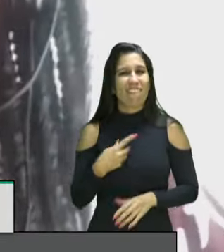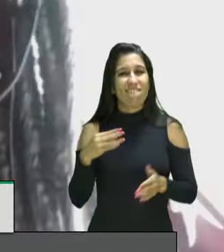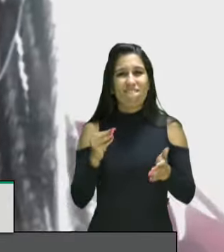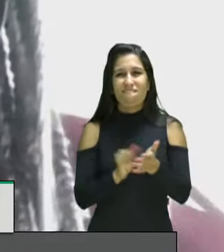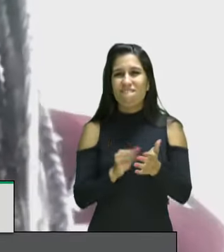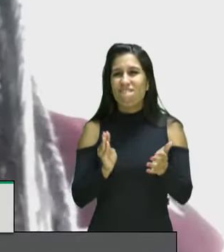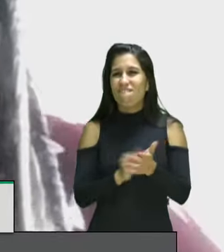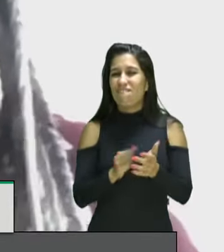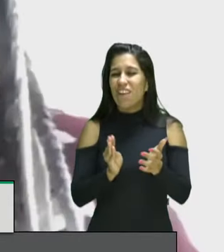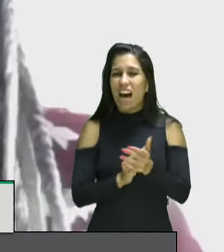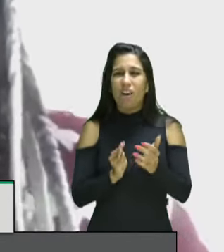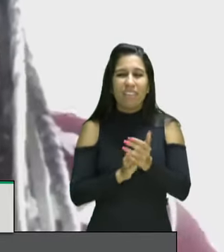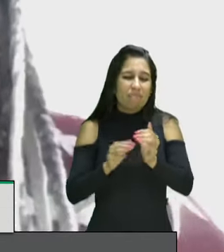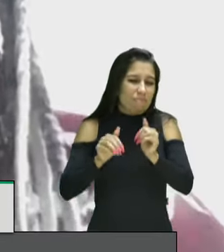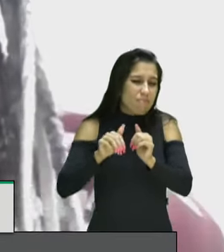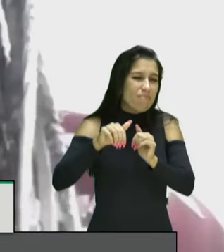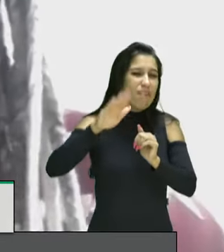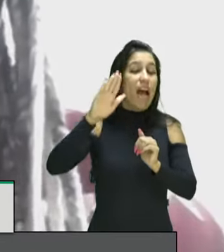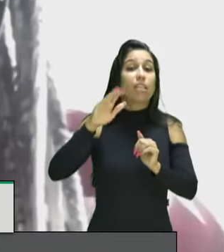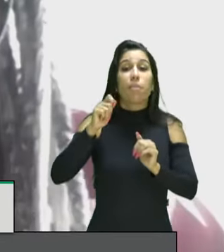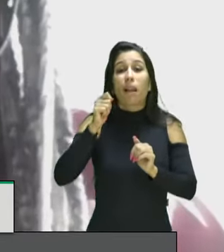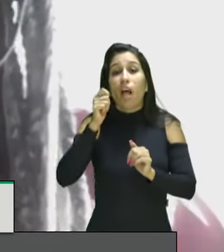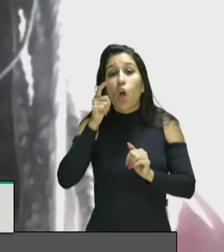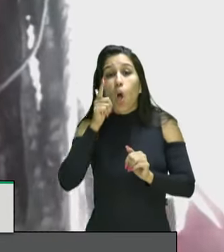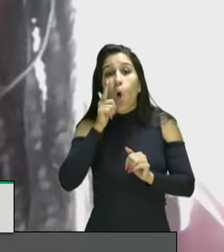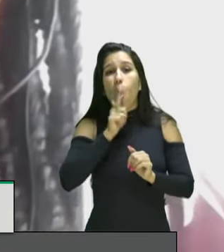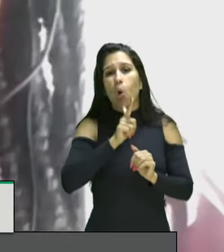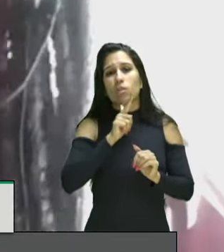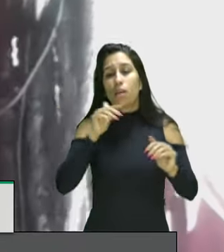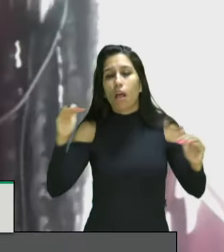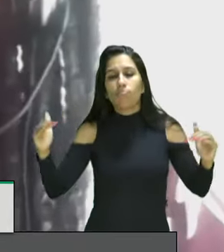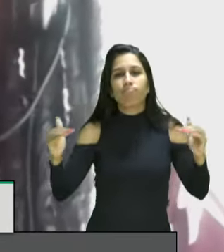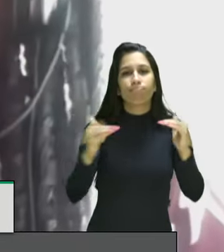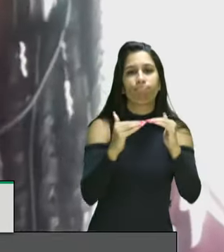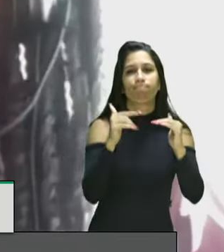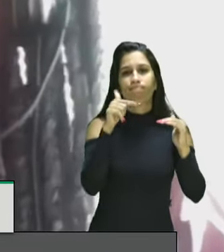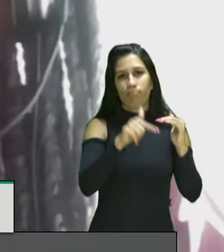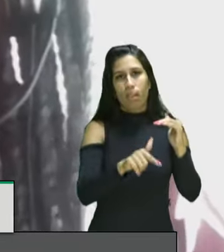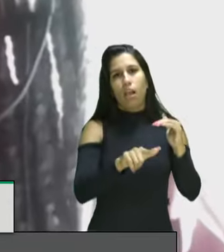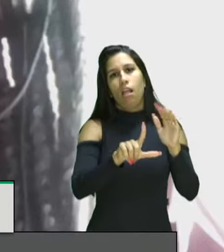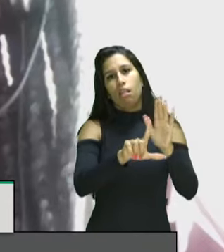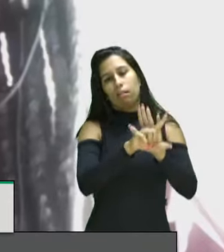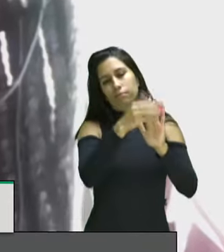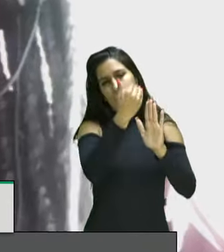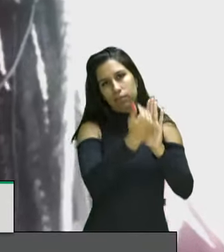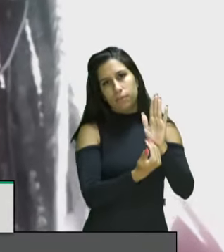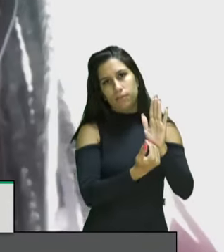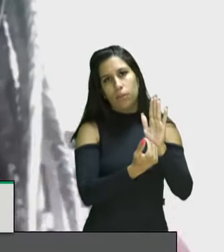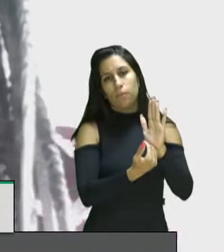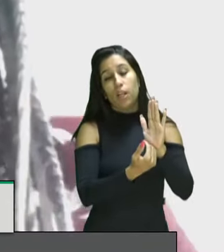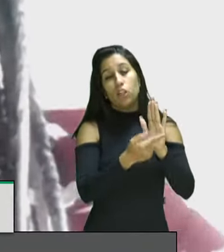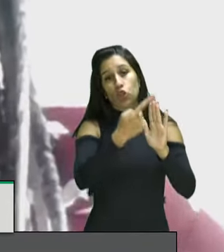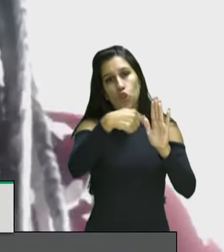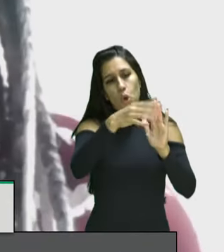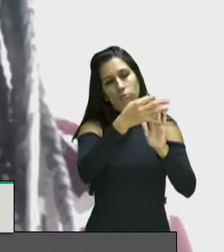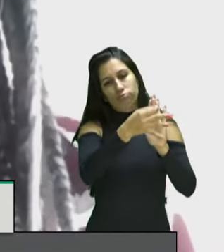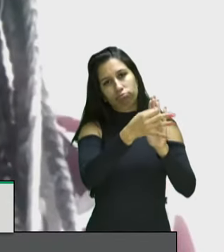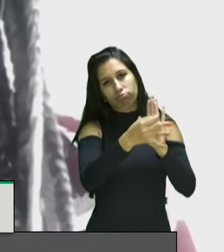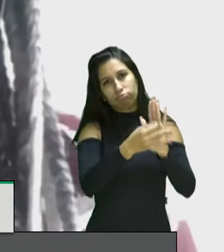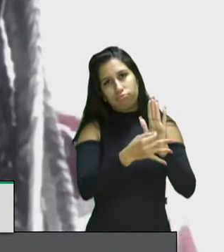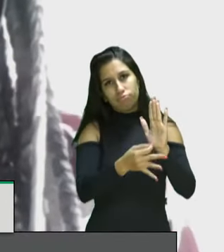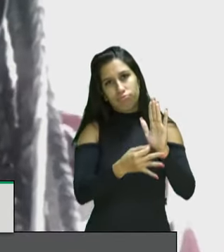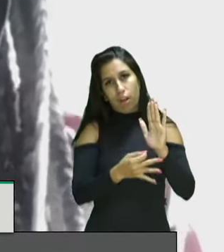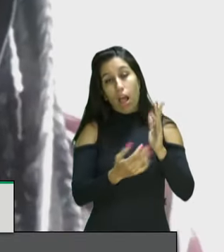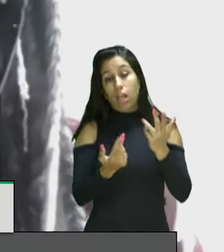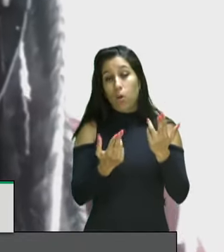recomendações apesar do amplo lapso temporal que se deu dentro do estabelecimento dessas recomendações no âmbito das Nações